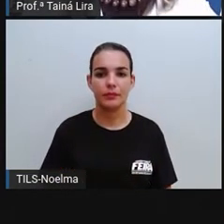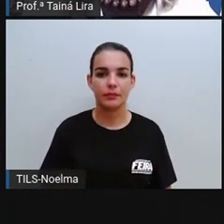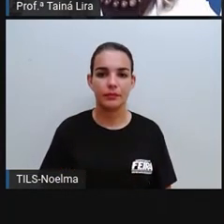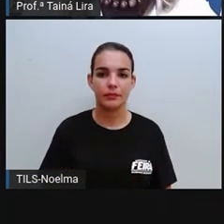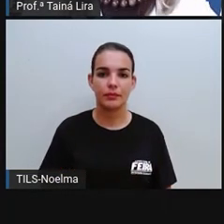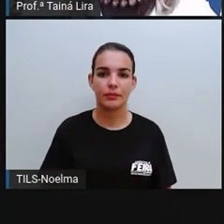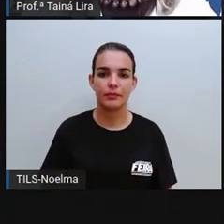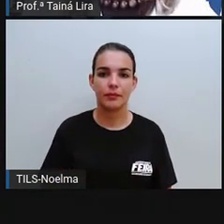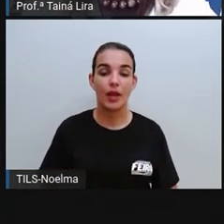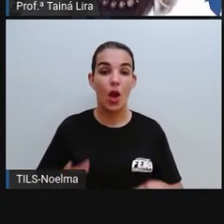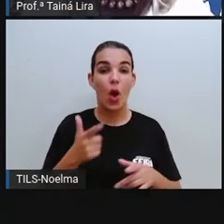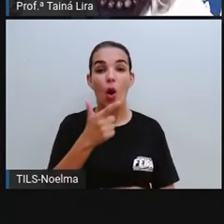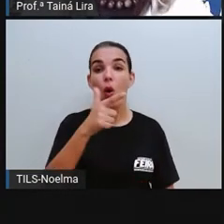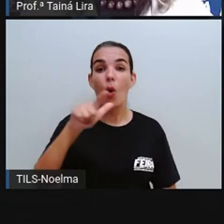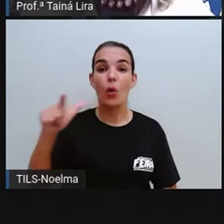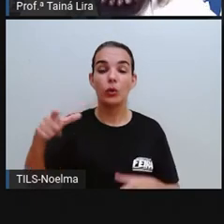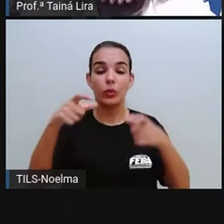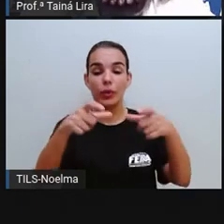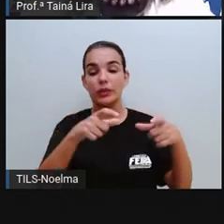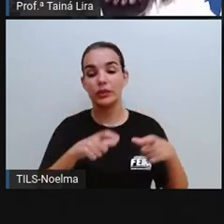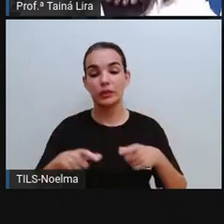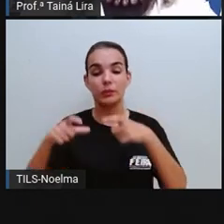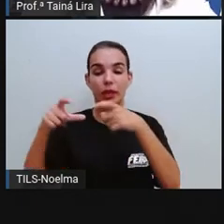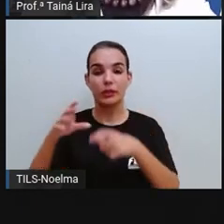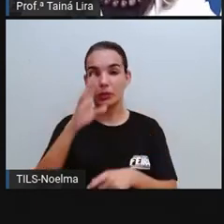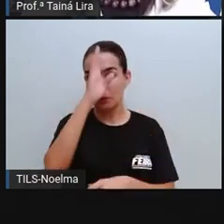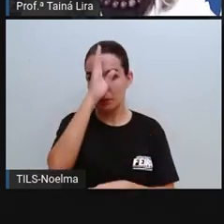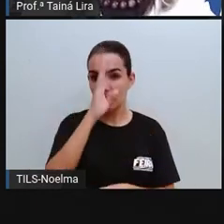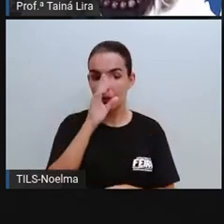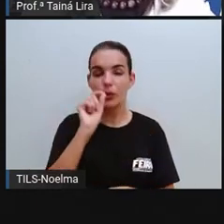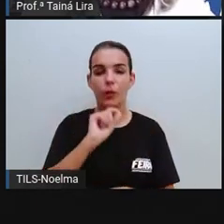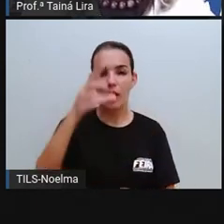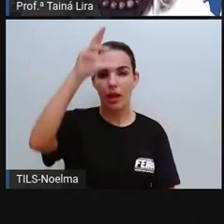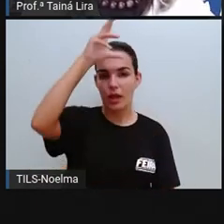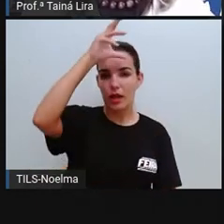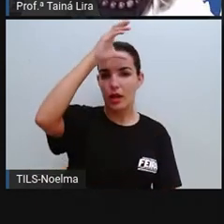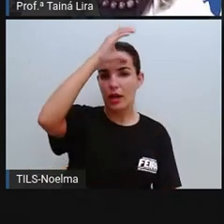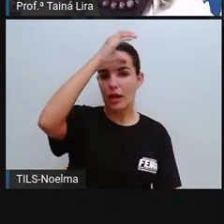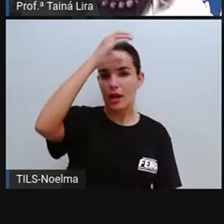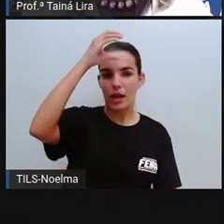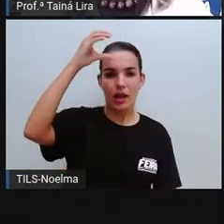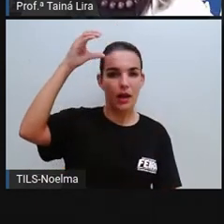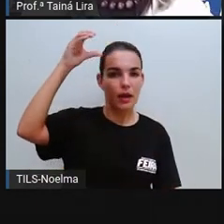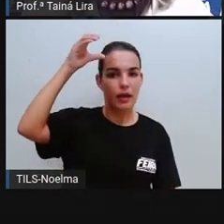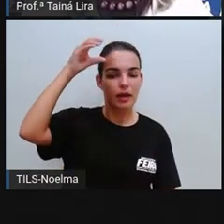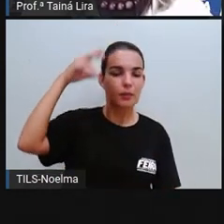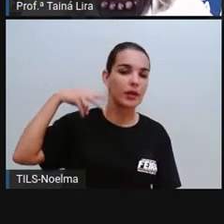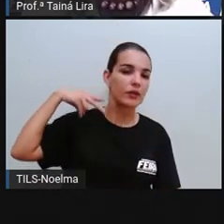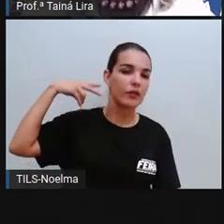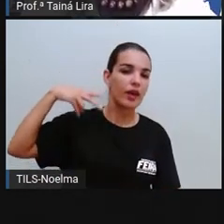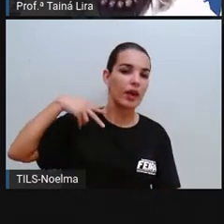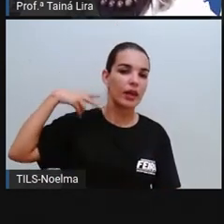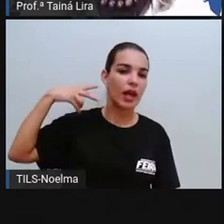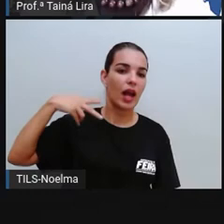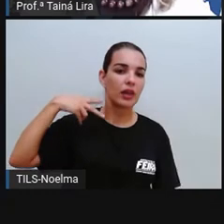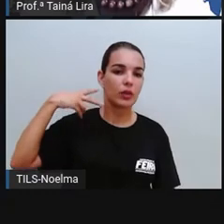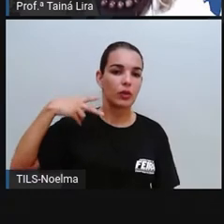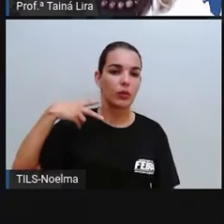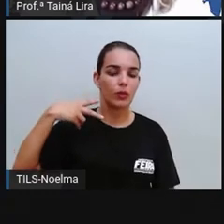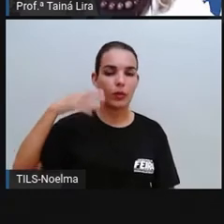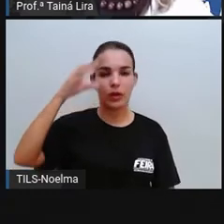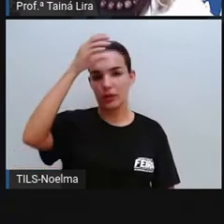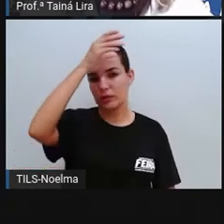Olha lá, outro espaço público é a Câmara Municipal, a Câmara do Município, é o